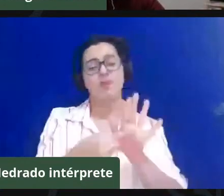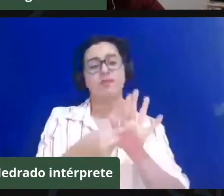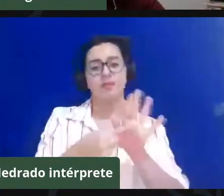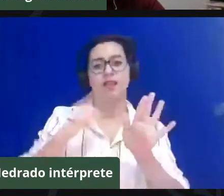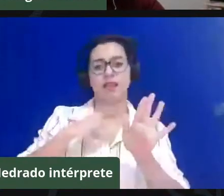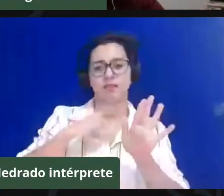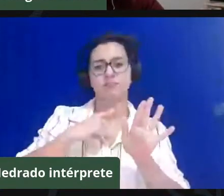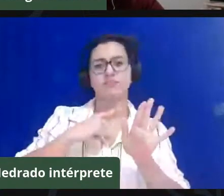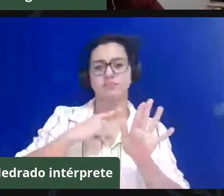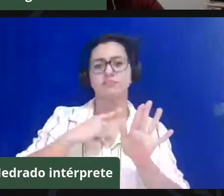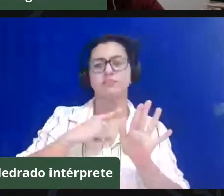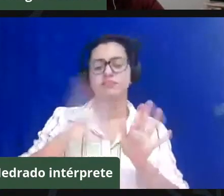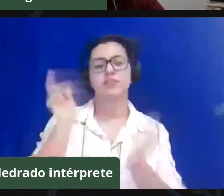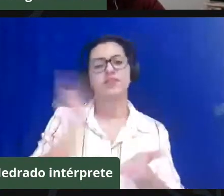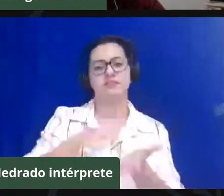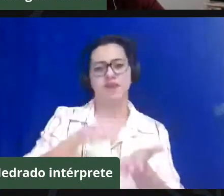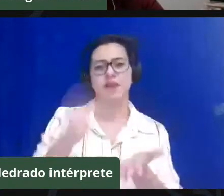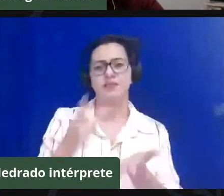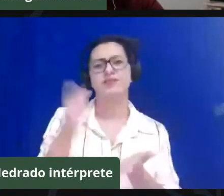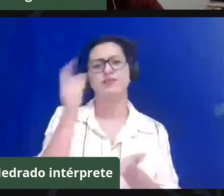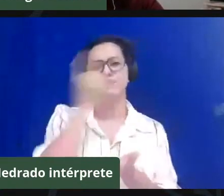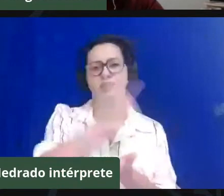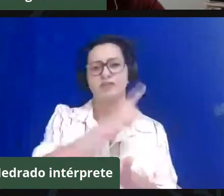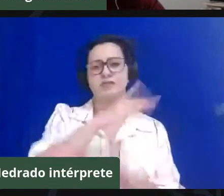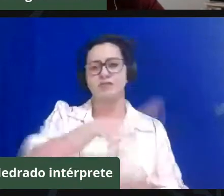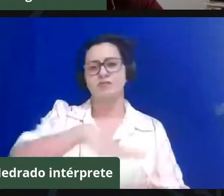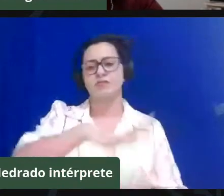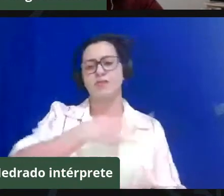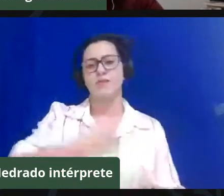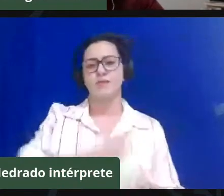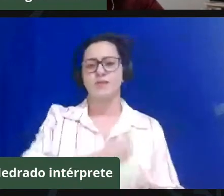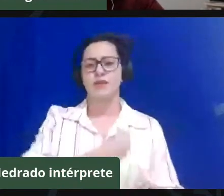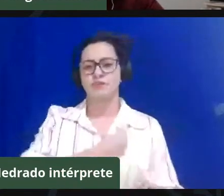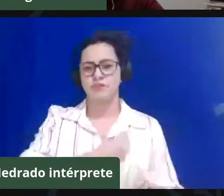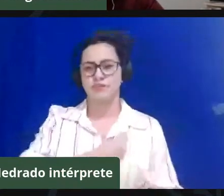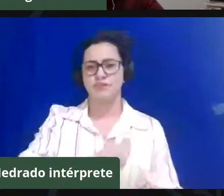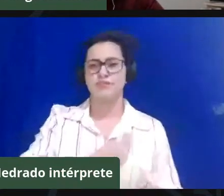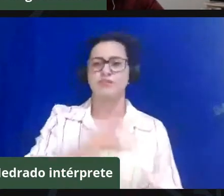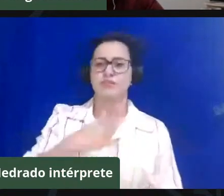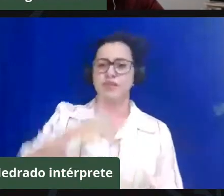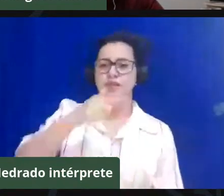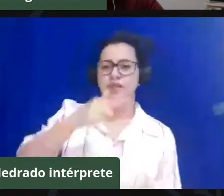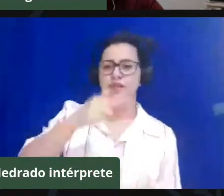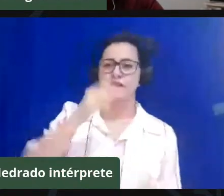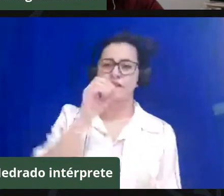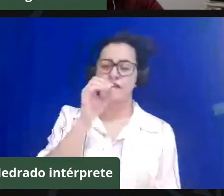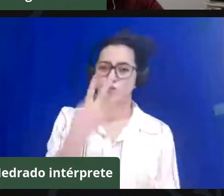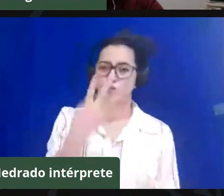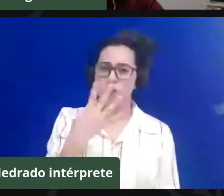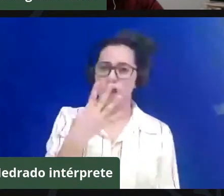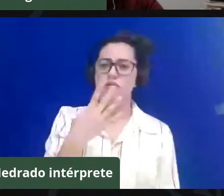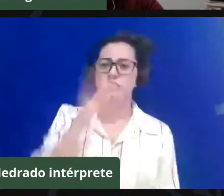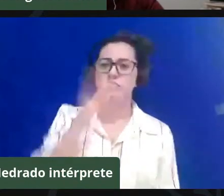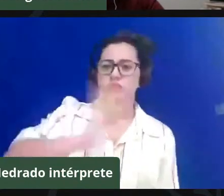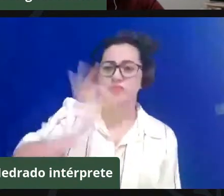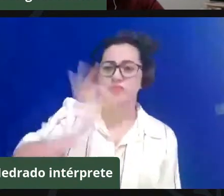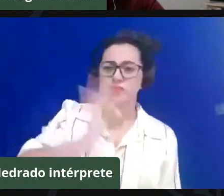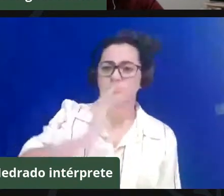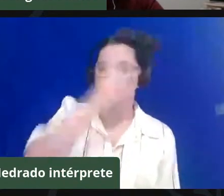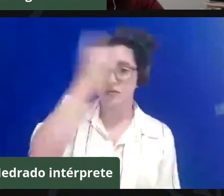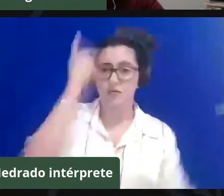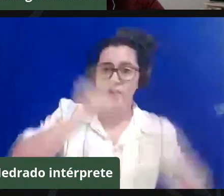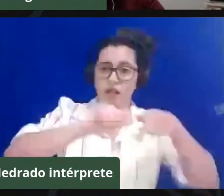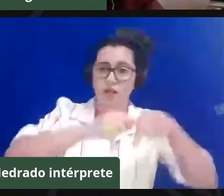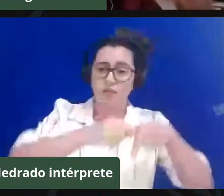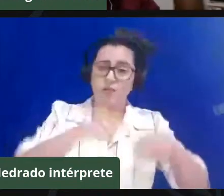muito difíceis da realidade da maioria dessas comunidades, a gente vê que 74% das famílias